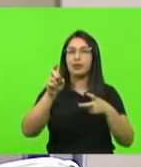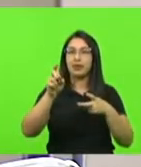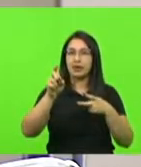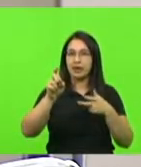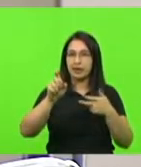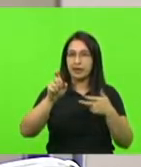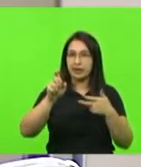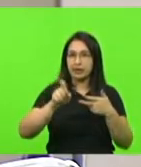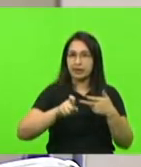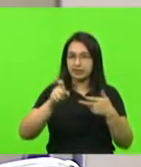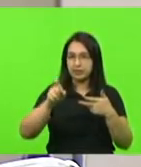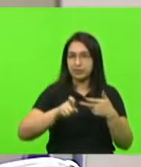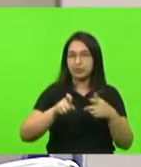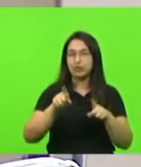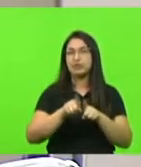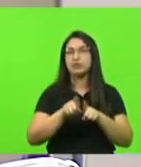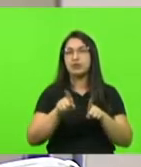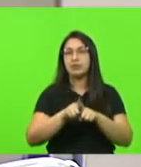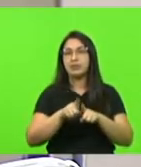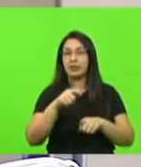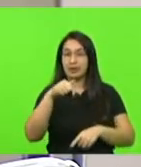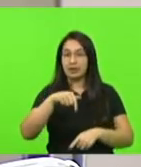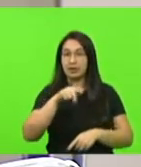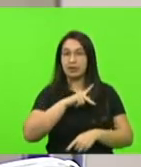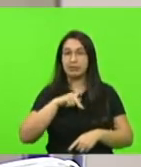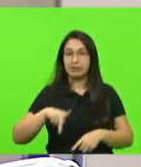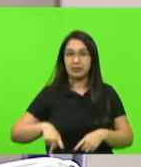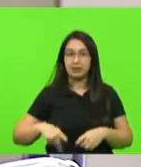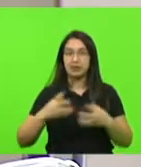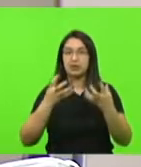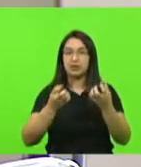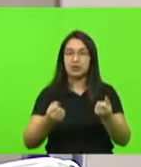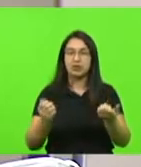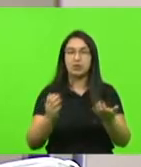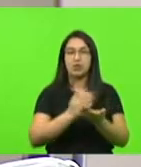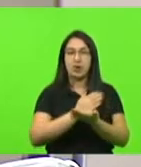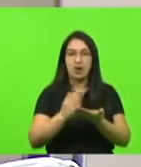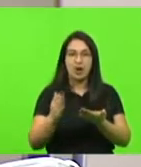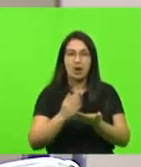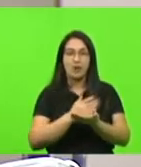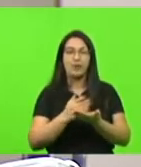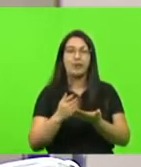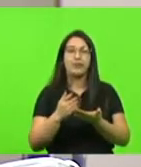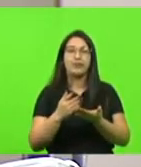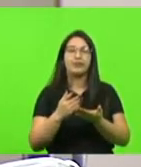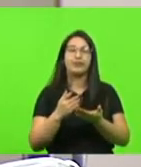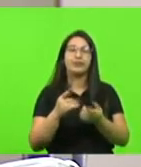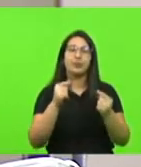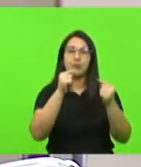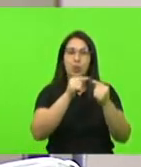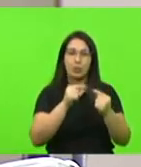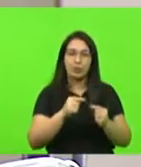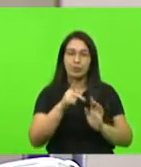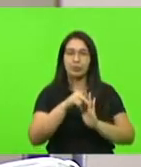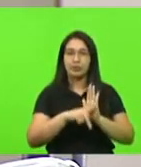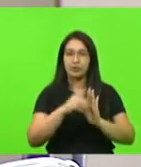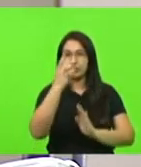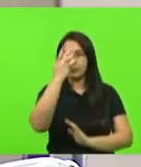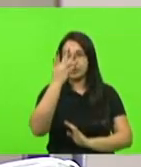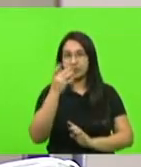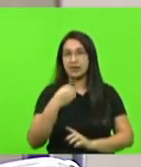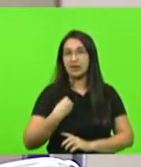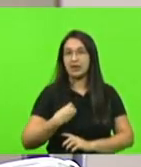Presidência também, nós temos deliberado alguns pormenores que farão parte deste projeto, mas com o objetivo de facilitar a vida de todos